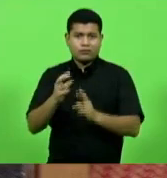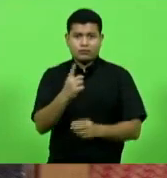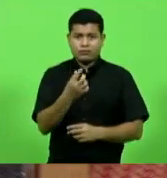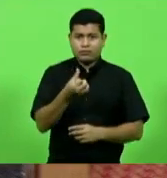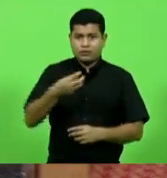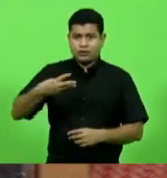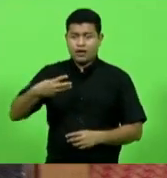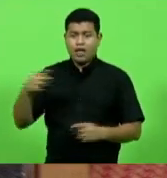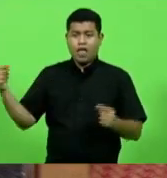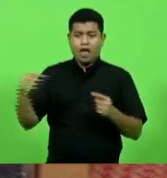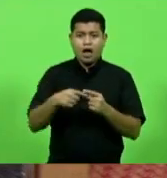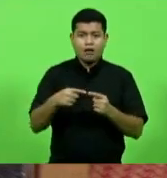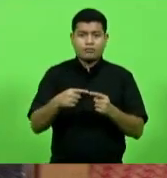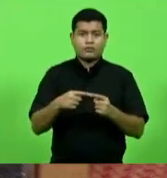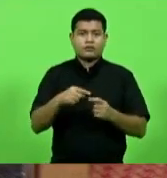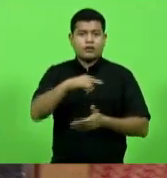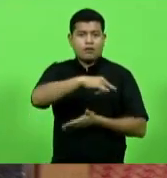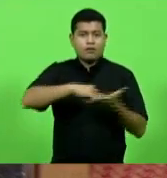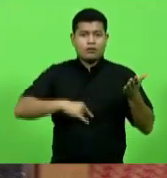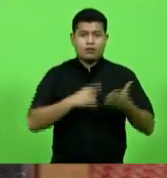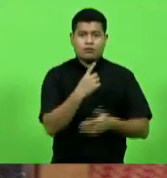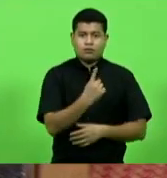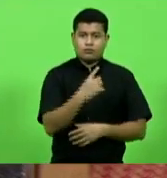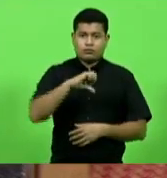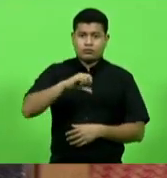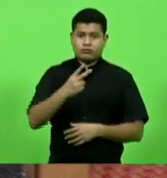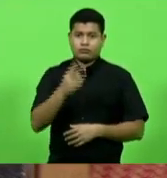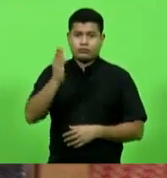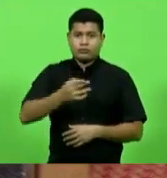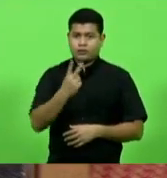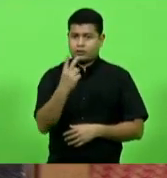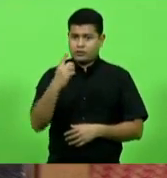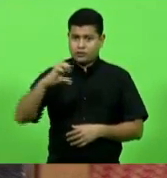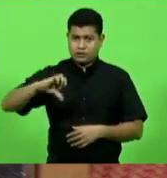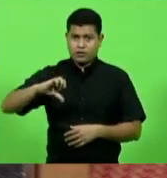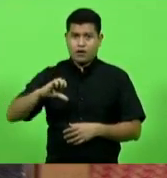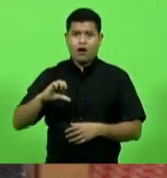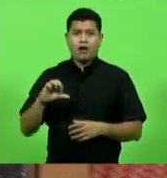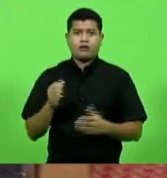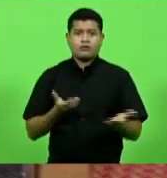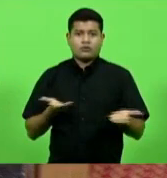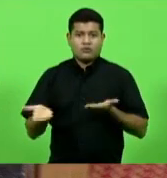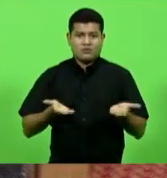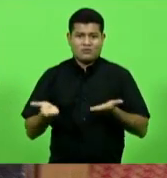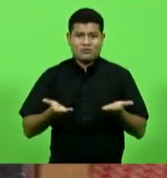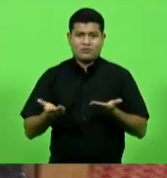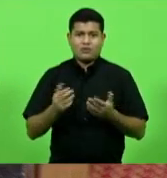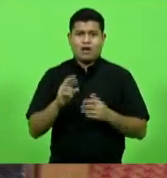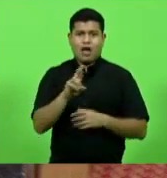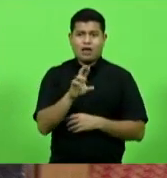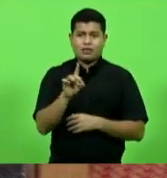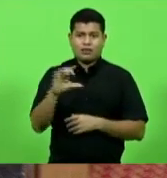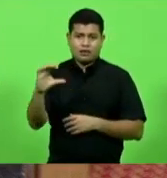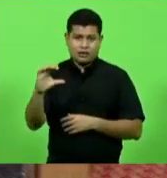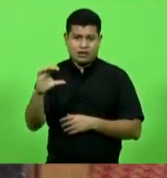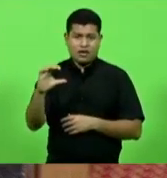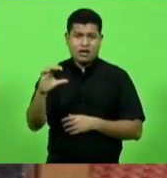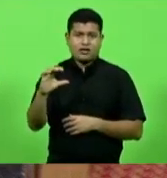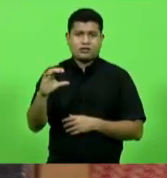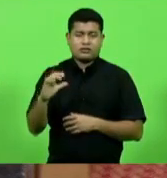192 2019 resultante do edital RDC eletrônico 339